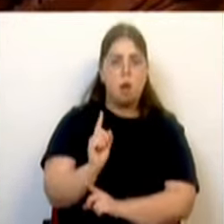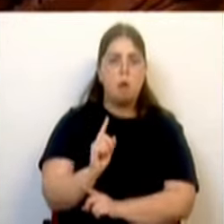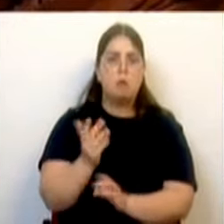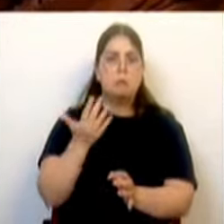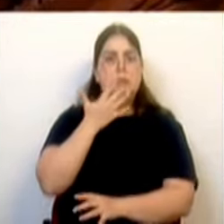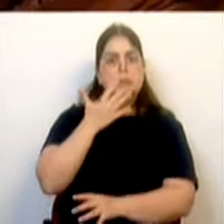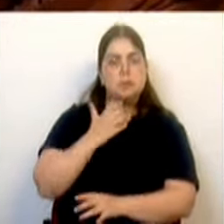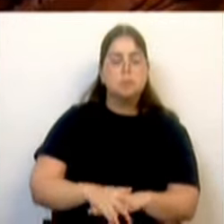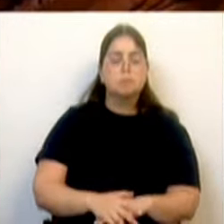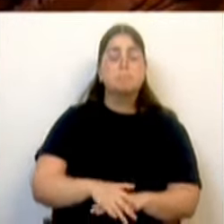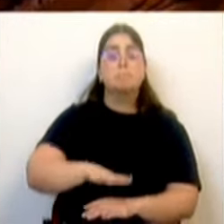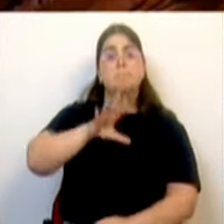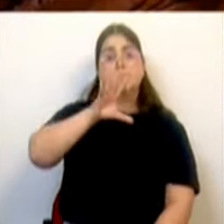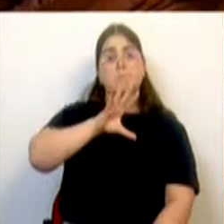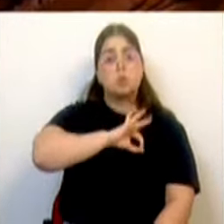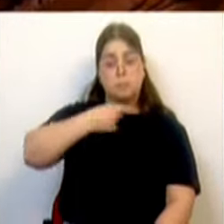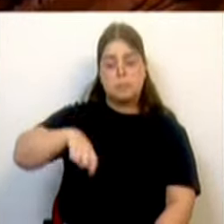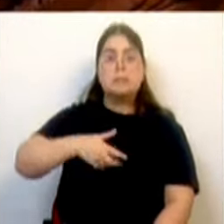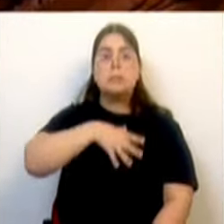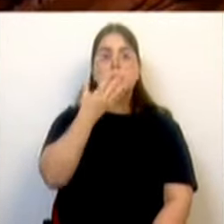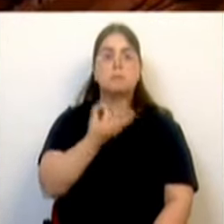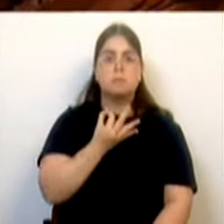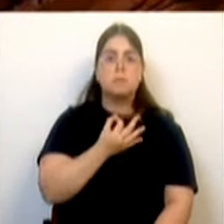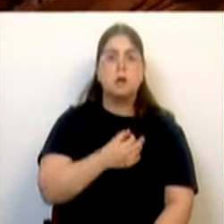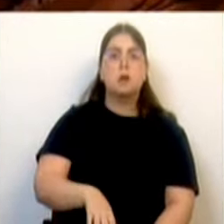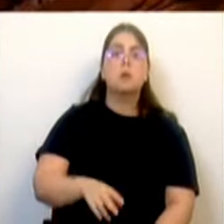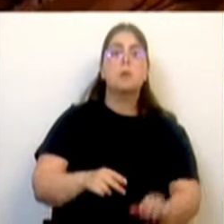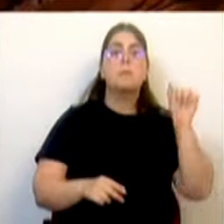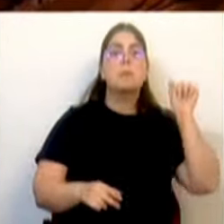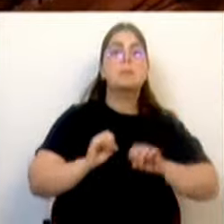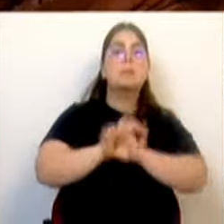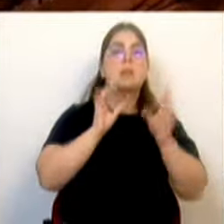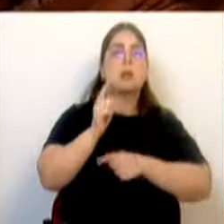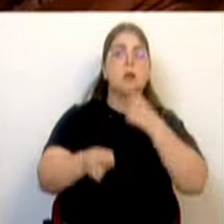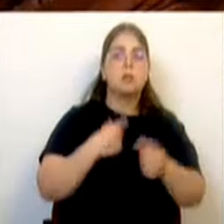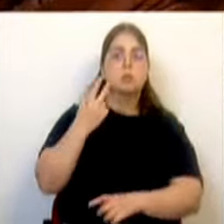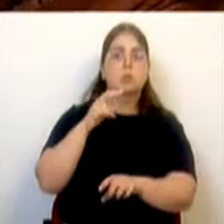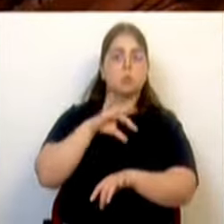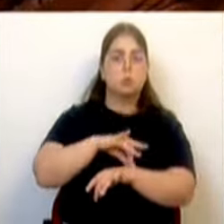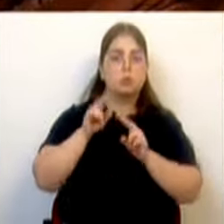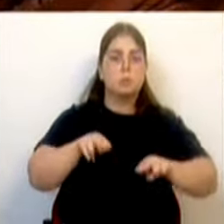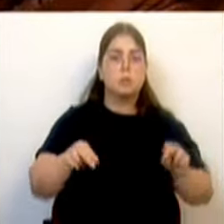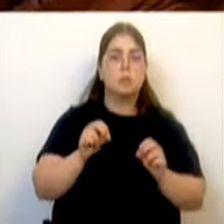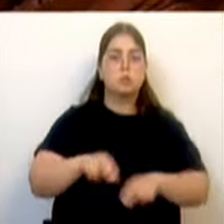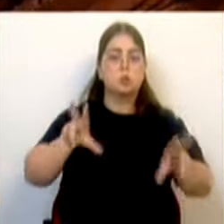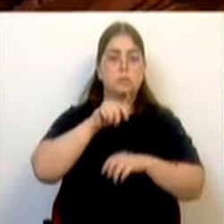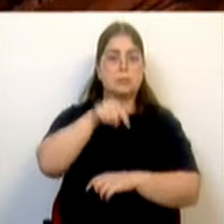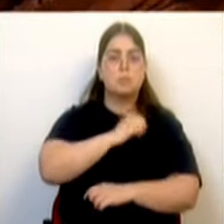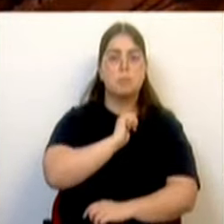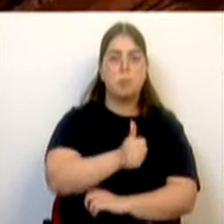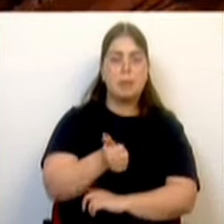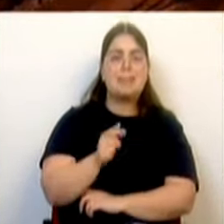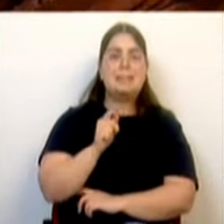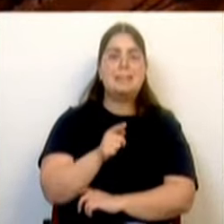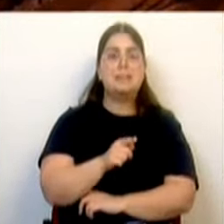termino referindo o seguinte. Para o PS, também é claro que avançar com a construção do novo hospital do Oeste no Bomarral não